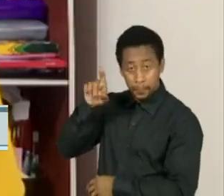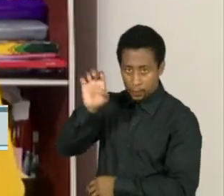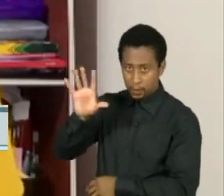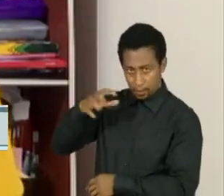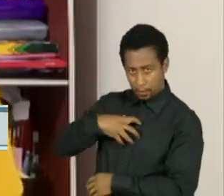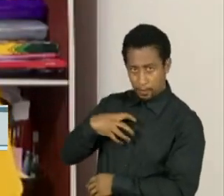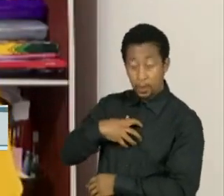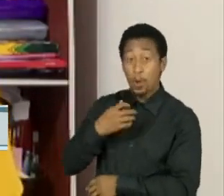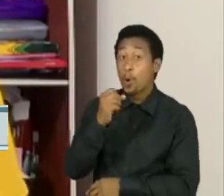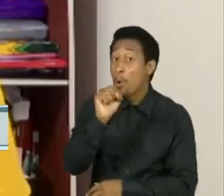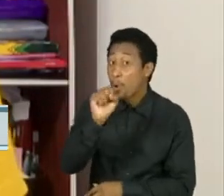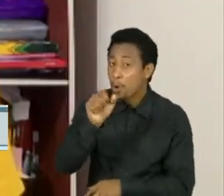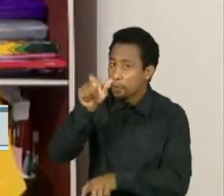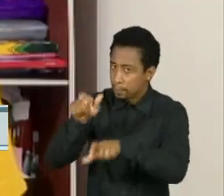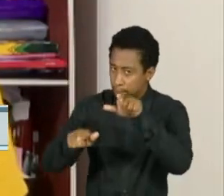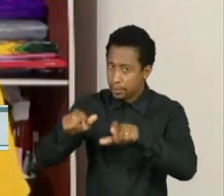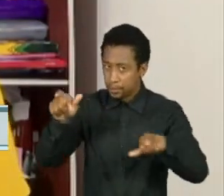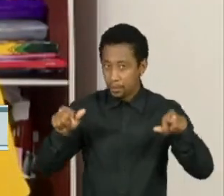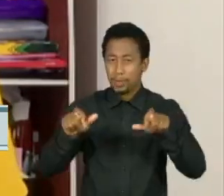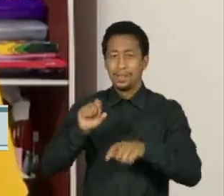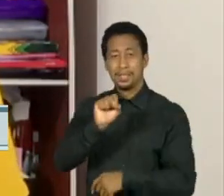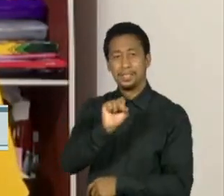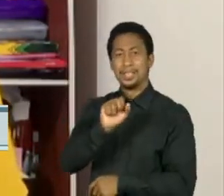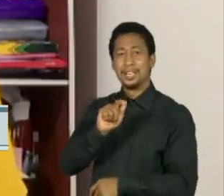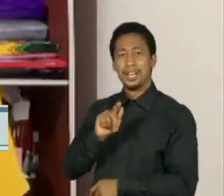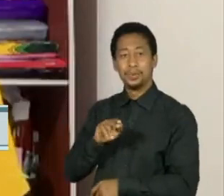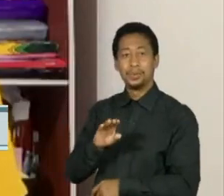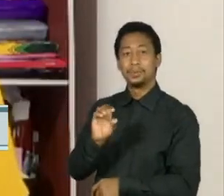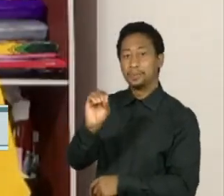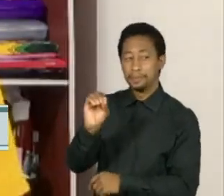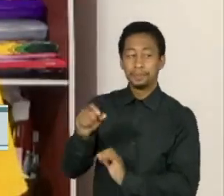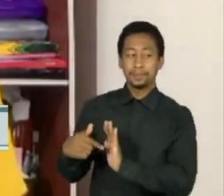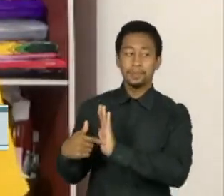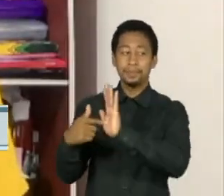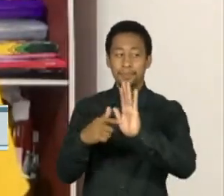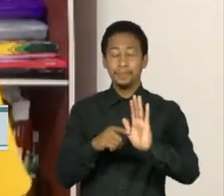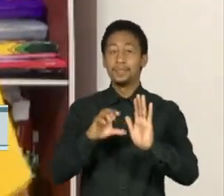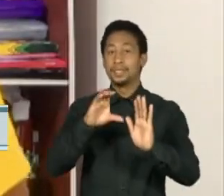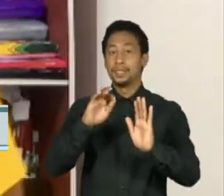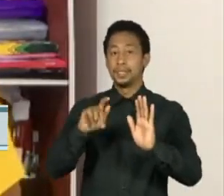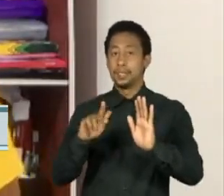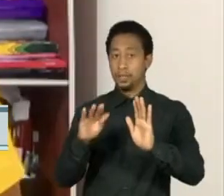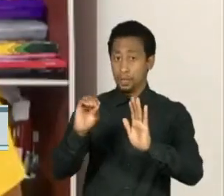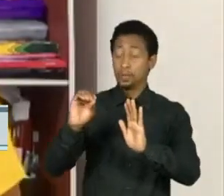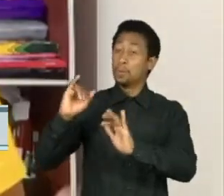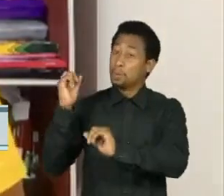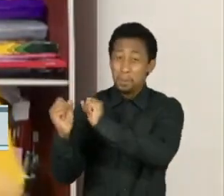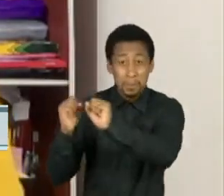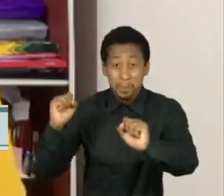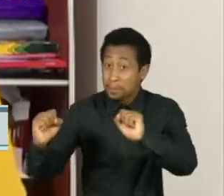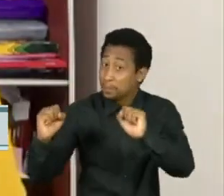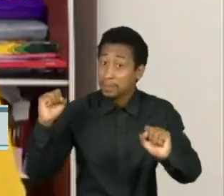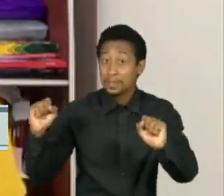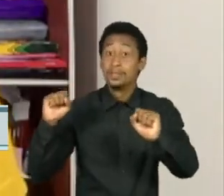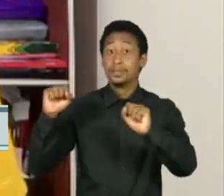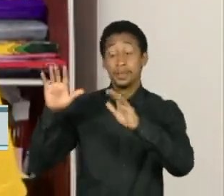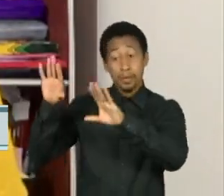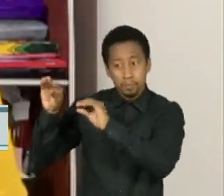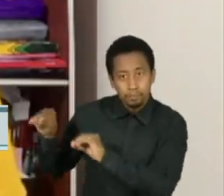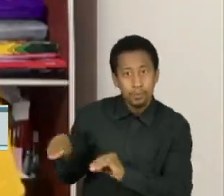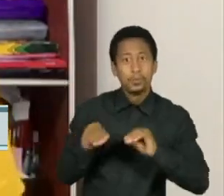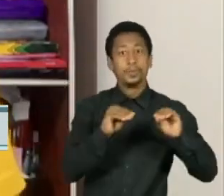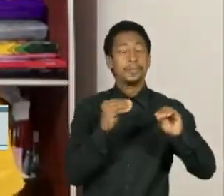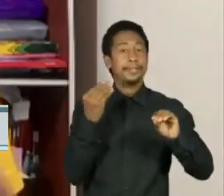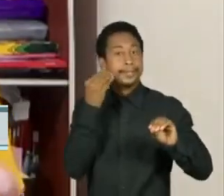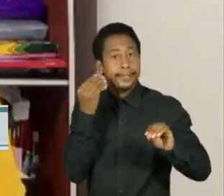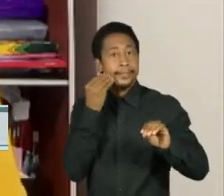ciganos foram assassinados. Esse ano, só nesse ano, já foram quatro, só isso na Bahia. E os ciganos estão clamando por ajuda, por